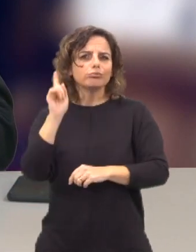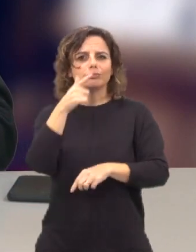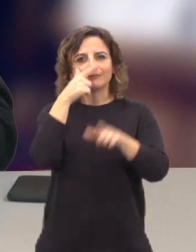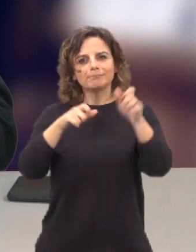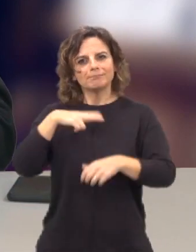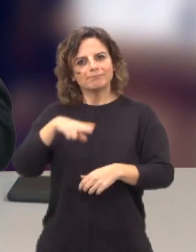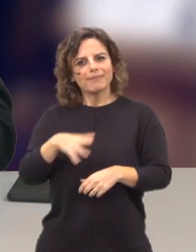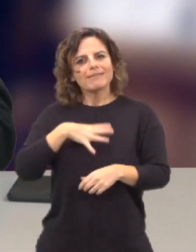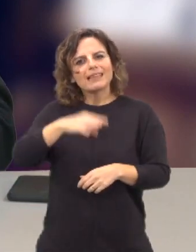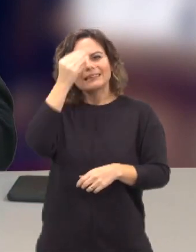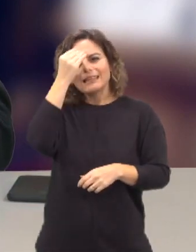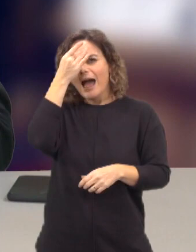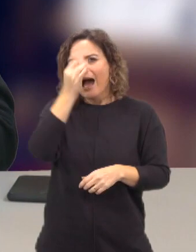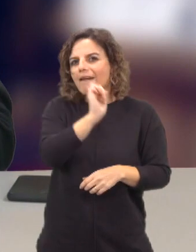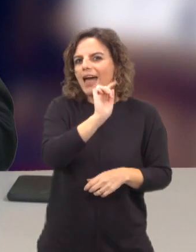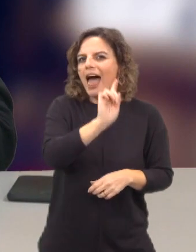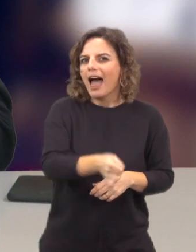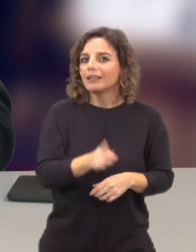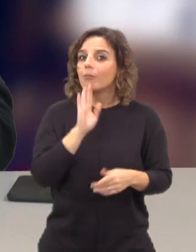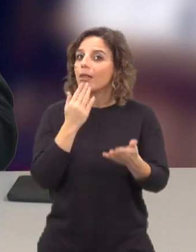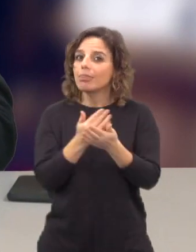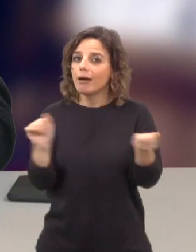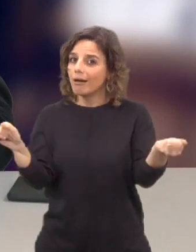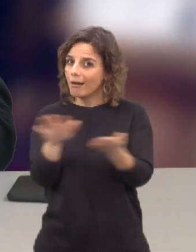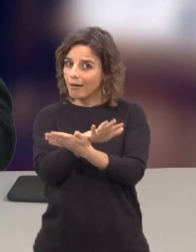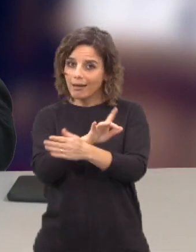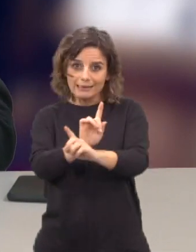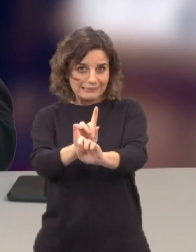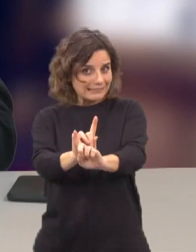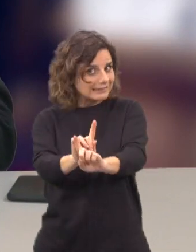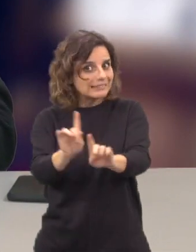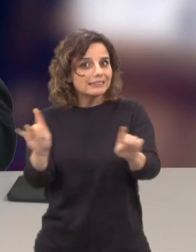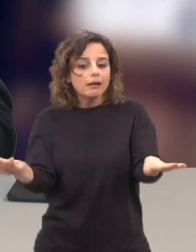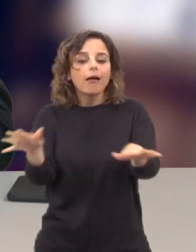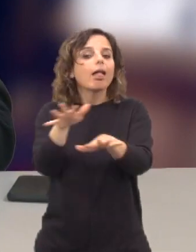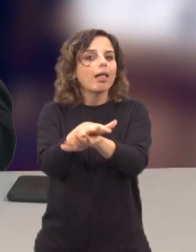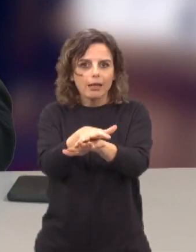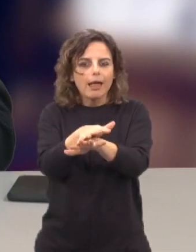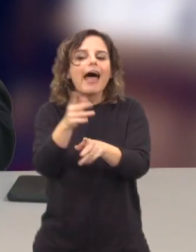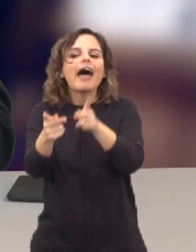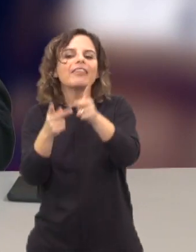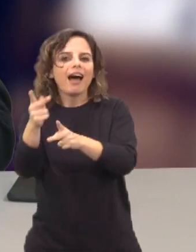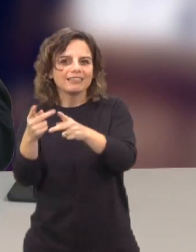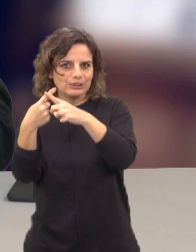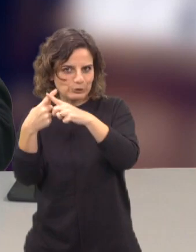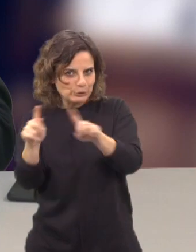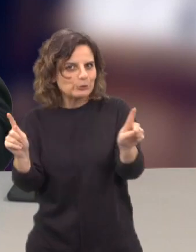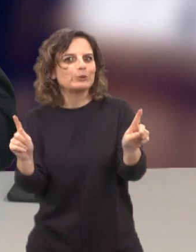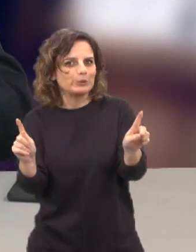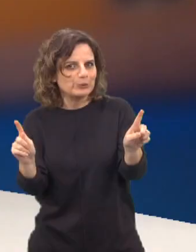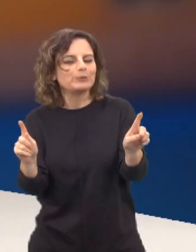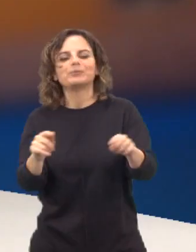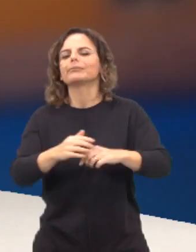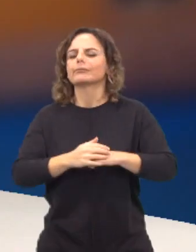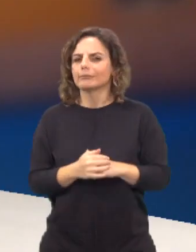portugueses também gostam de saber a sua opinião, mas isso não se deve confundir, esse debate não se deve confundir com análise, obviamente. As